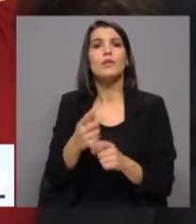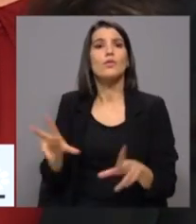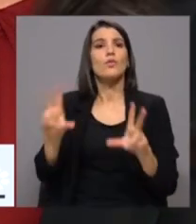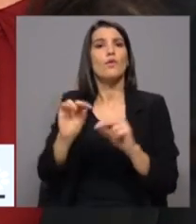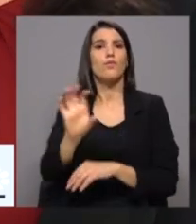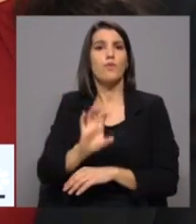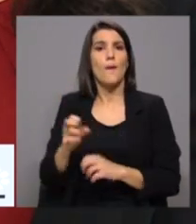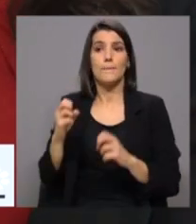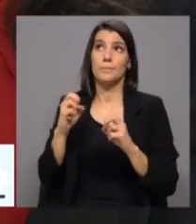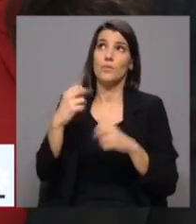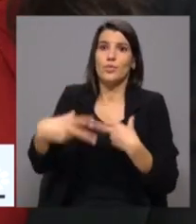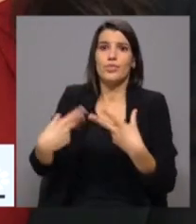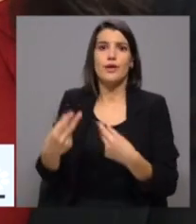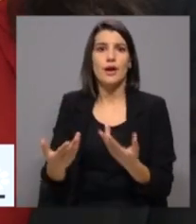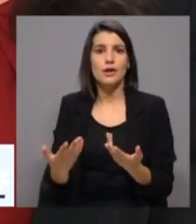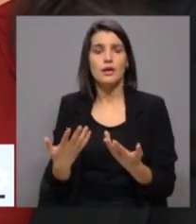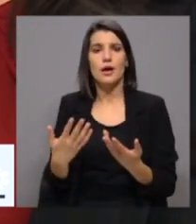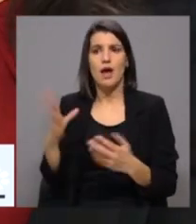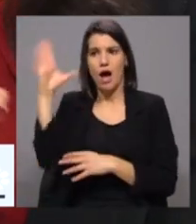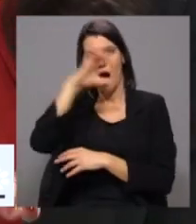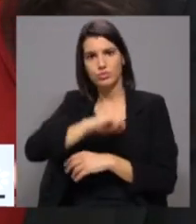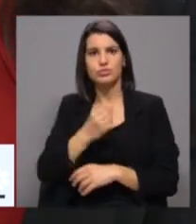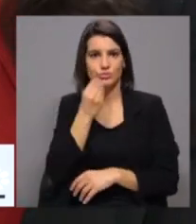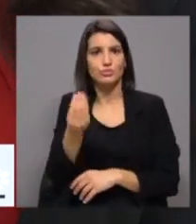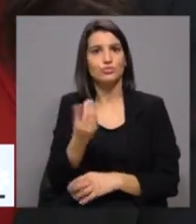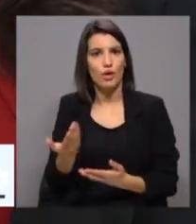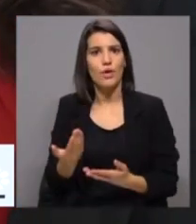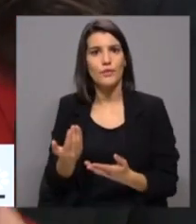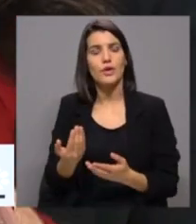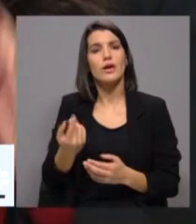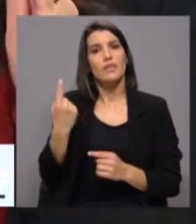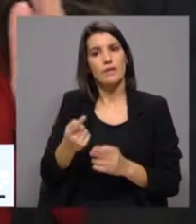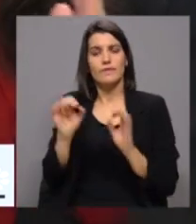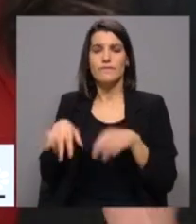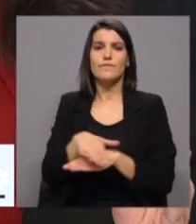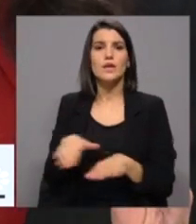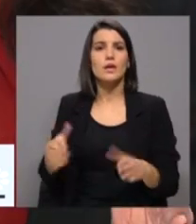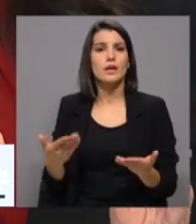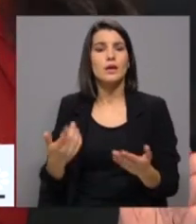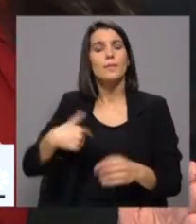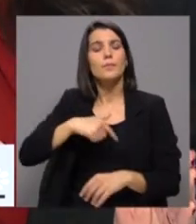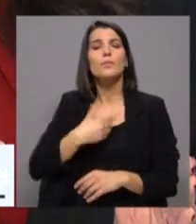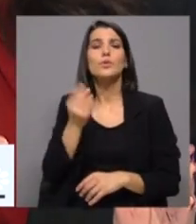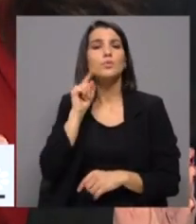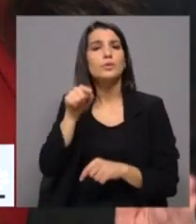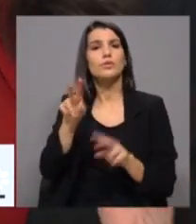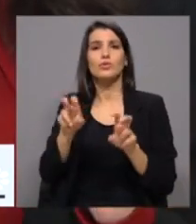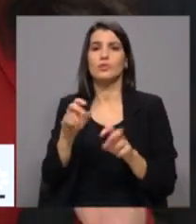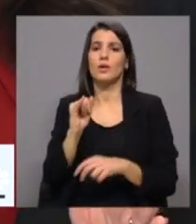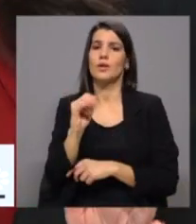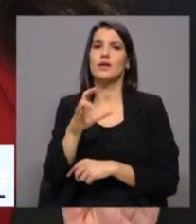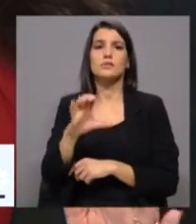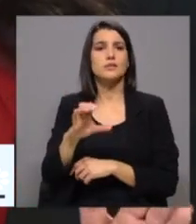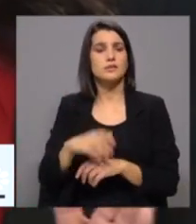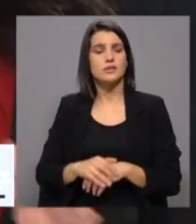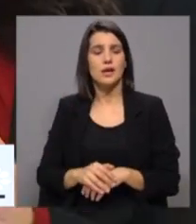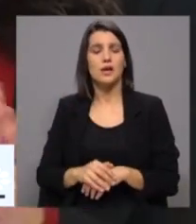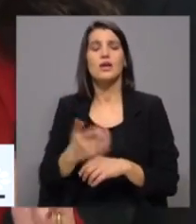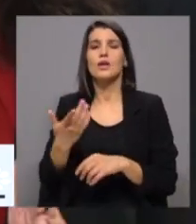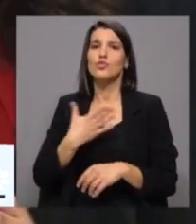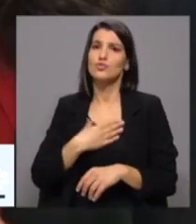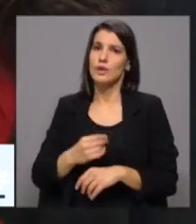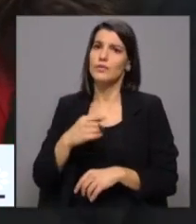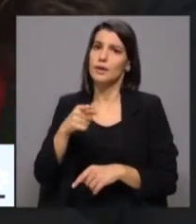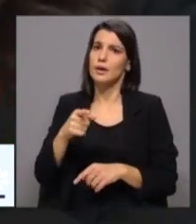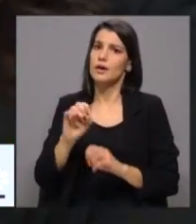moderna de estar aqui a explorar os jovens tenha de alguma forma fim. E portanto, para nós é muito importante esta questão do IRC. Muito bem, taxa de carbono pecuária